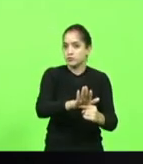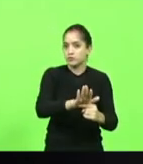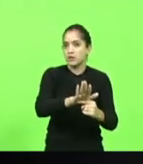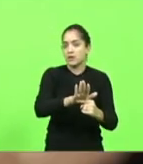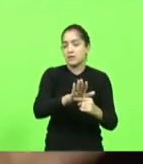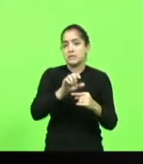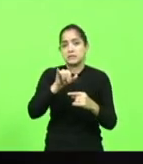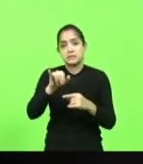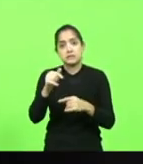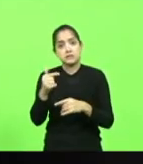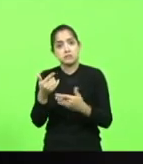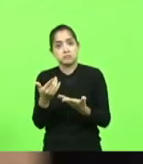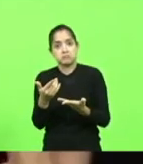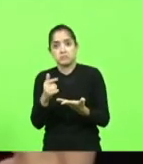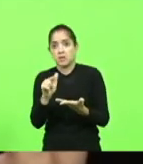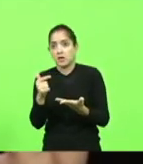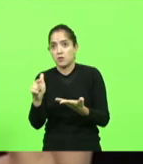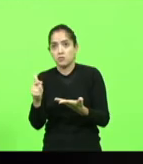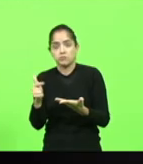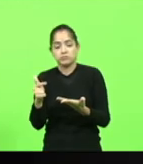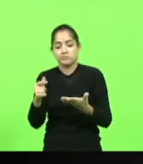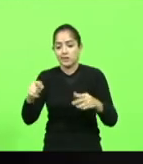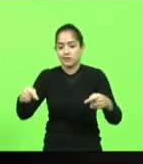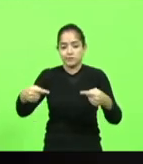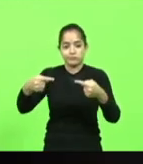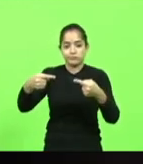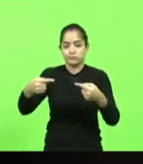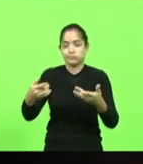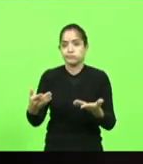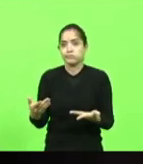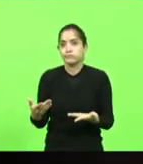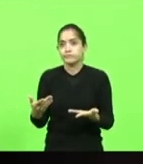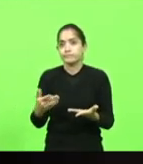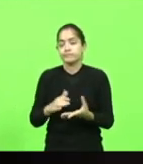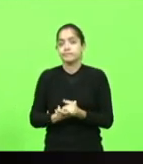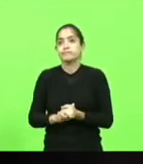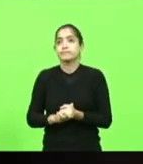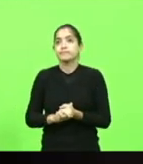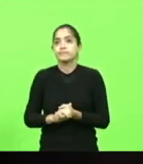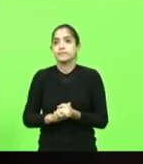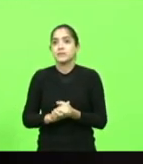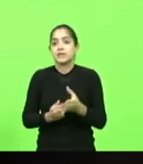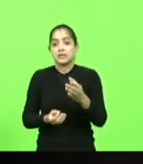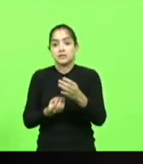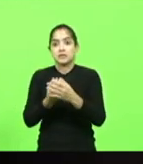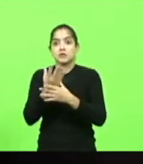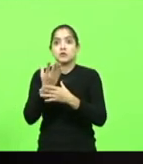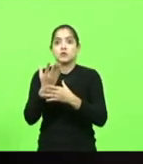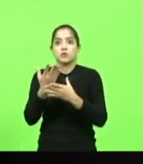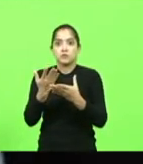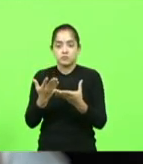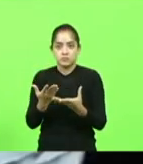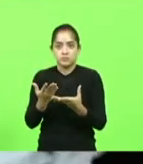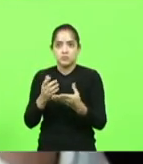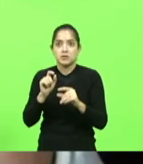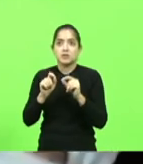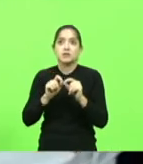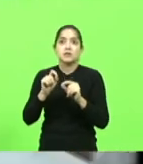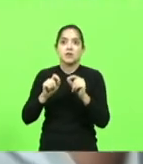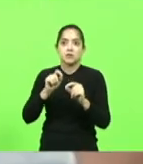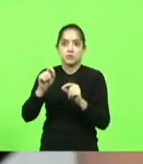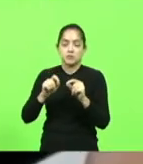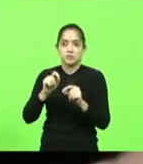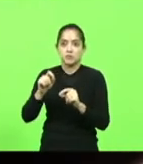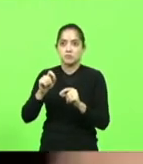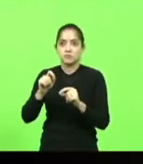não é só oficial contra a praça ainda mais esse comandante que ainda criou uma terceira via que é um tal do cara que